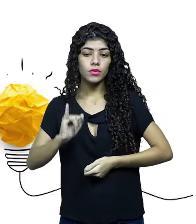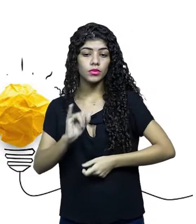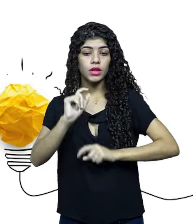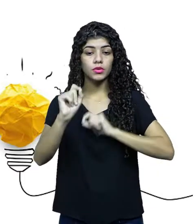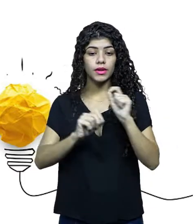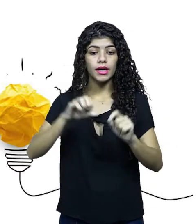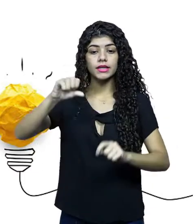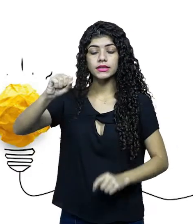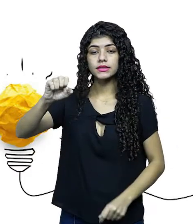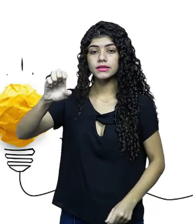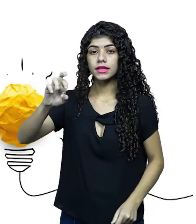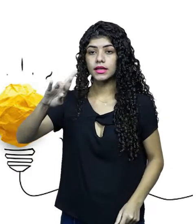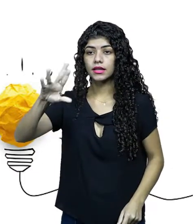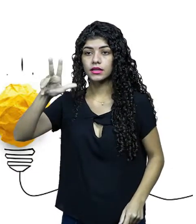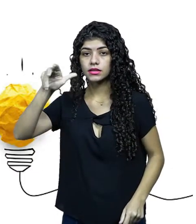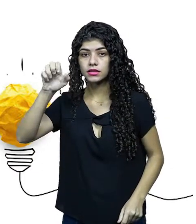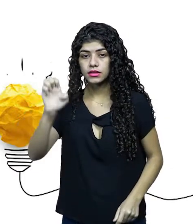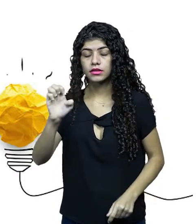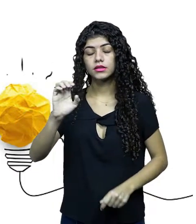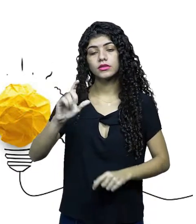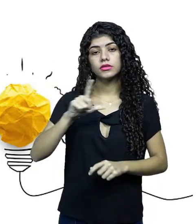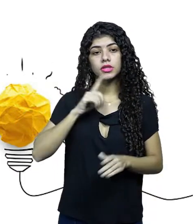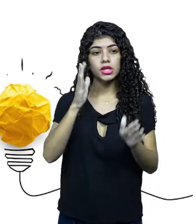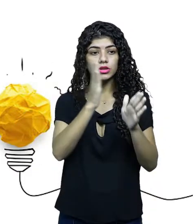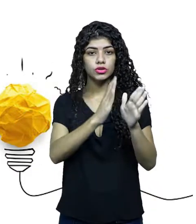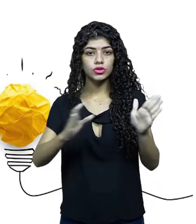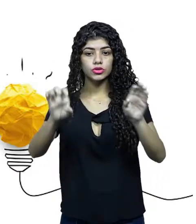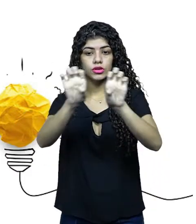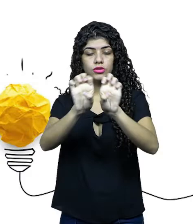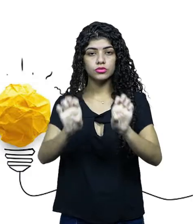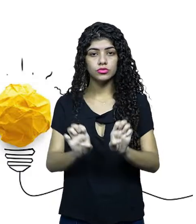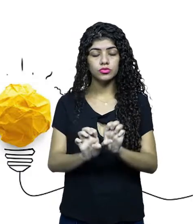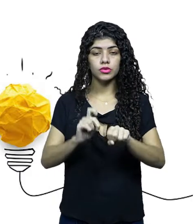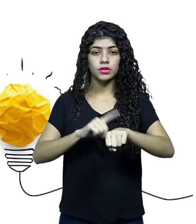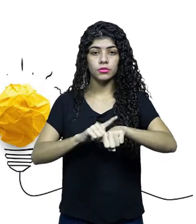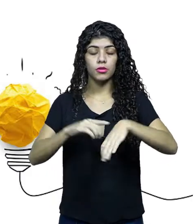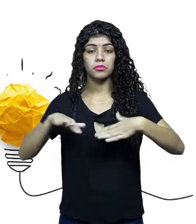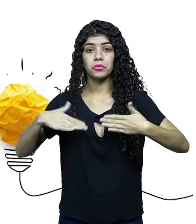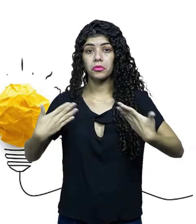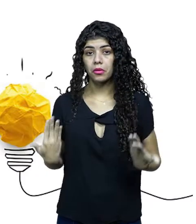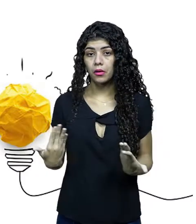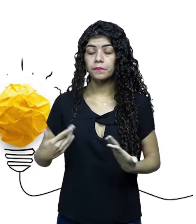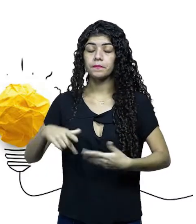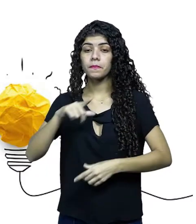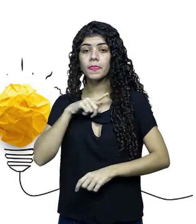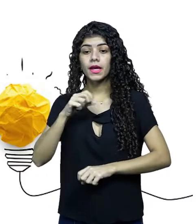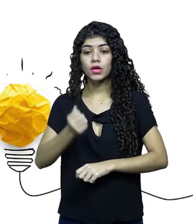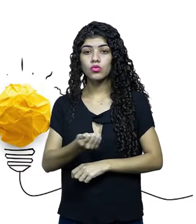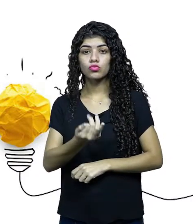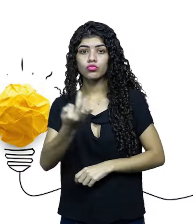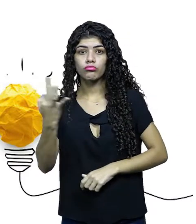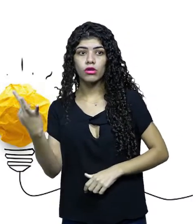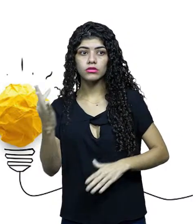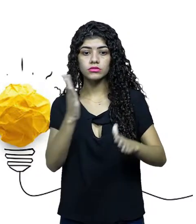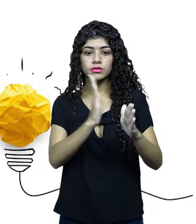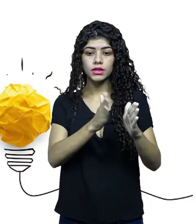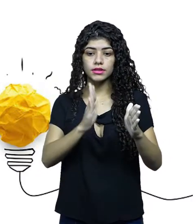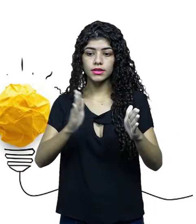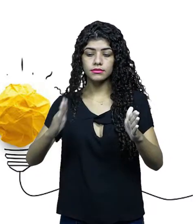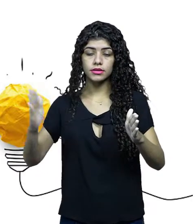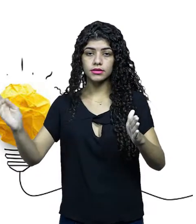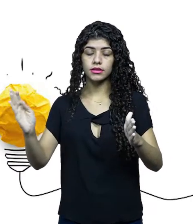seriada, qual será a estrutura temporal? Se seriada, terá quantos episódios?